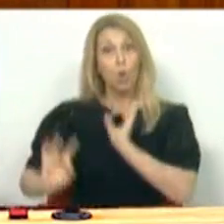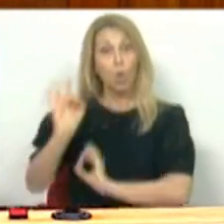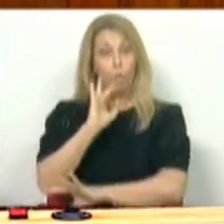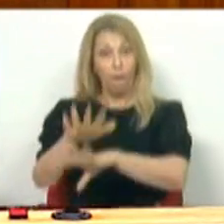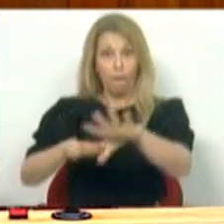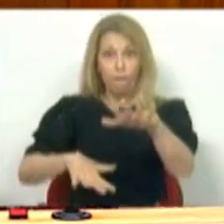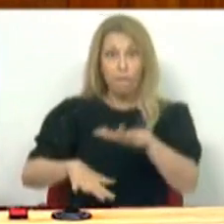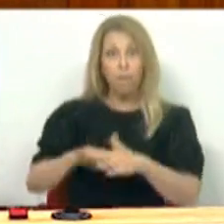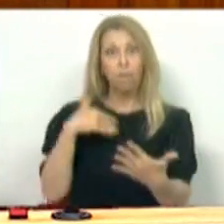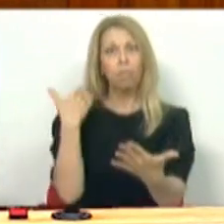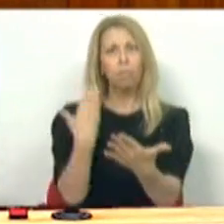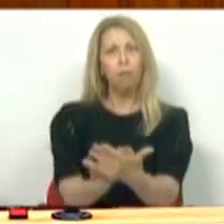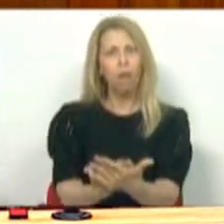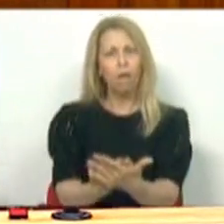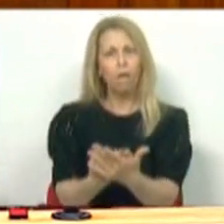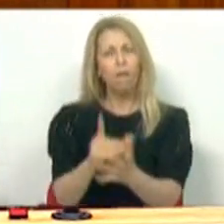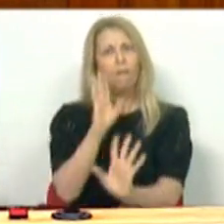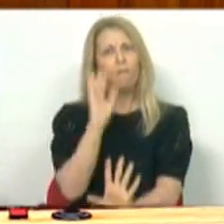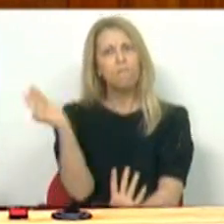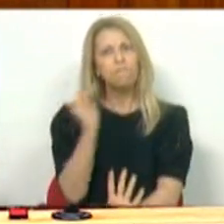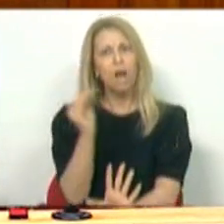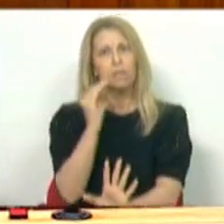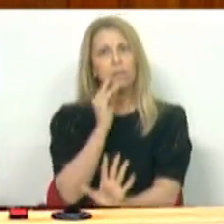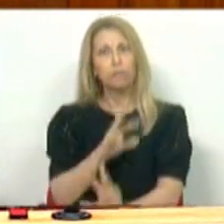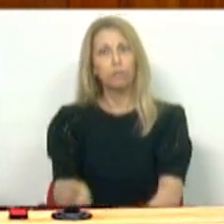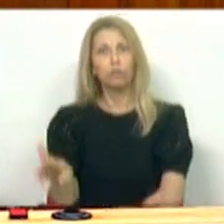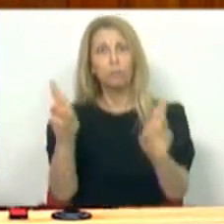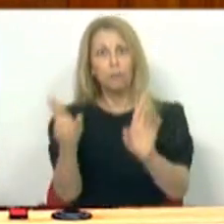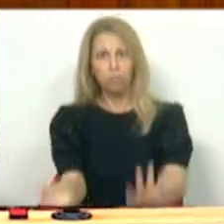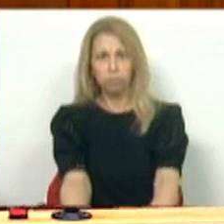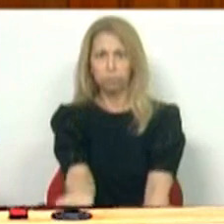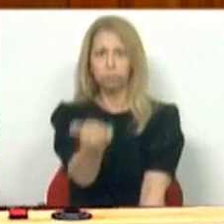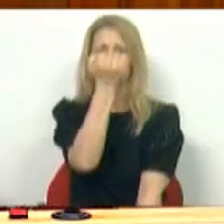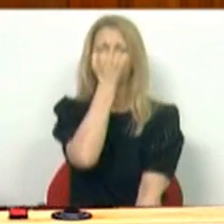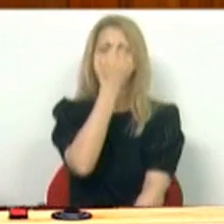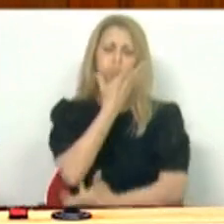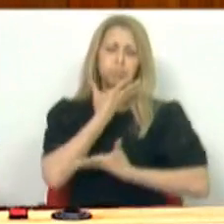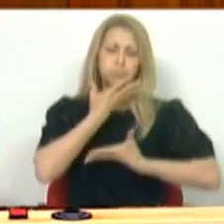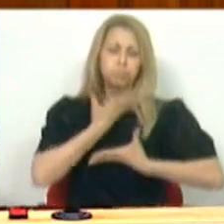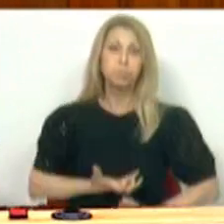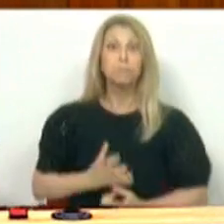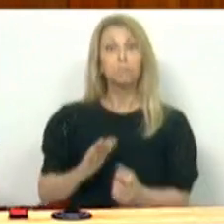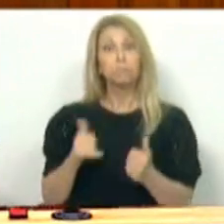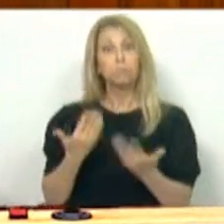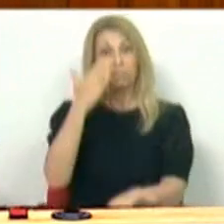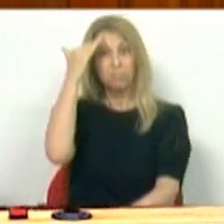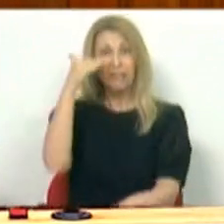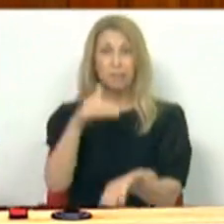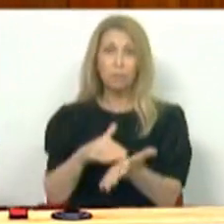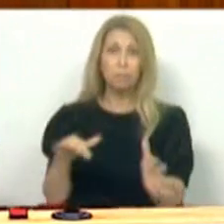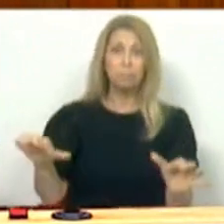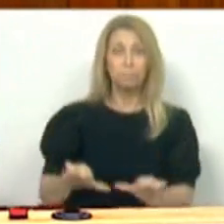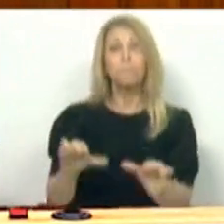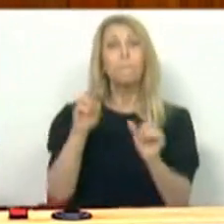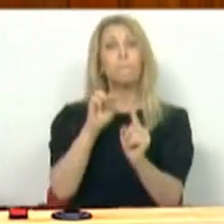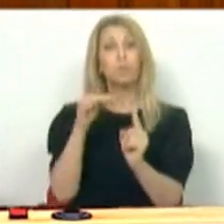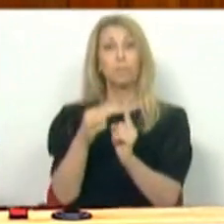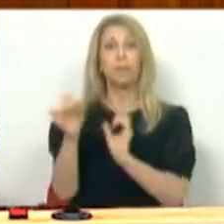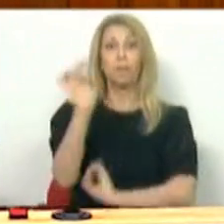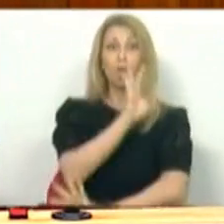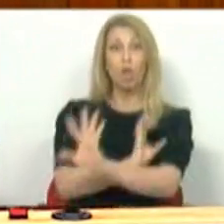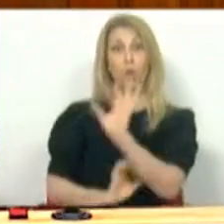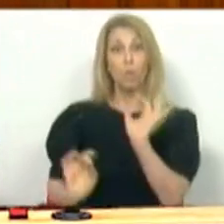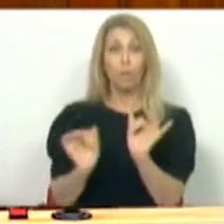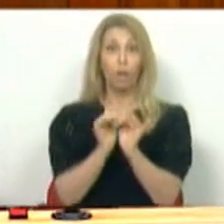expectativas, frustrações, que tiveram um efeito ricochete muito grande na perspectiva europeia de todos esses